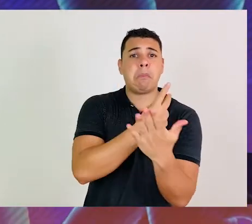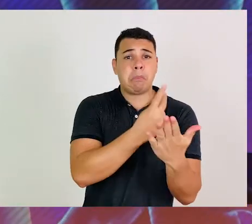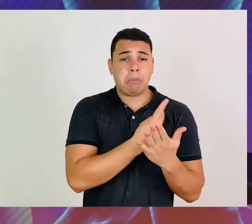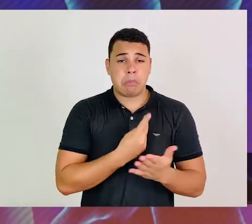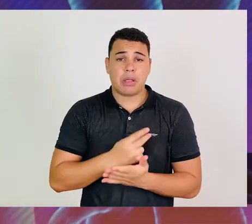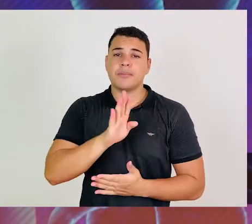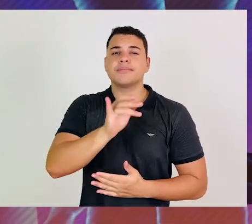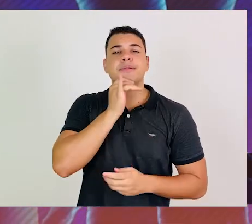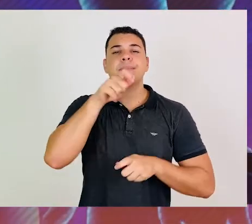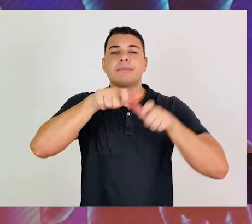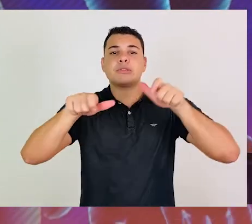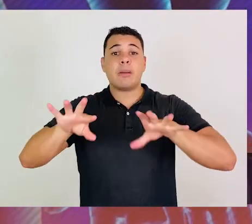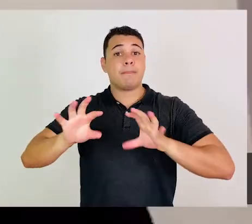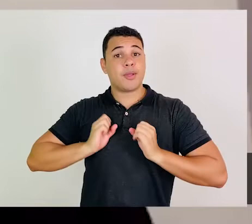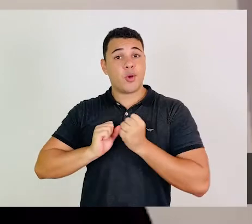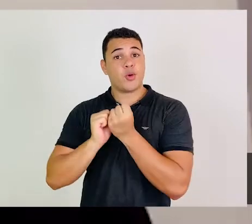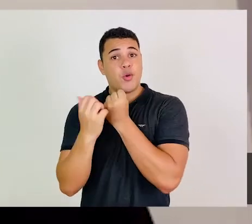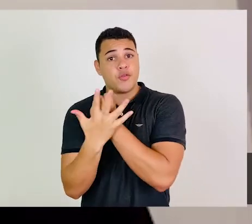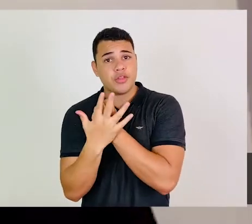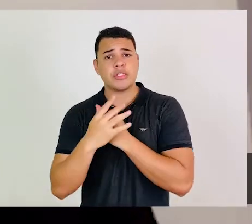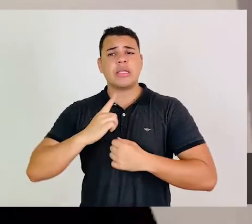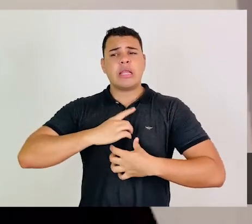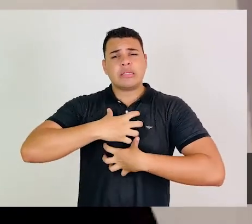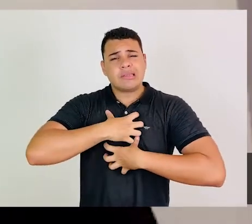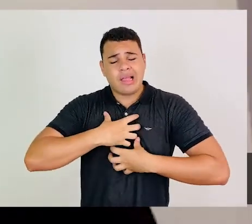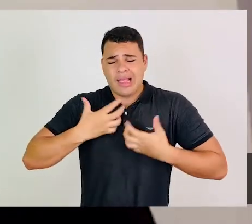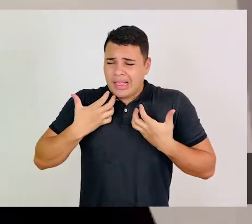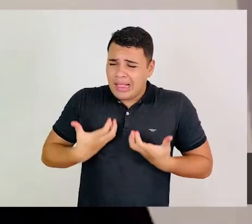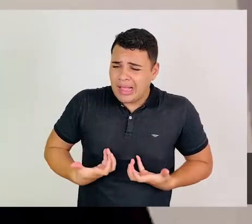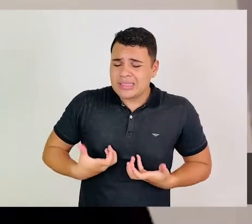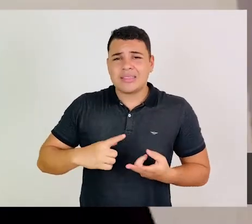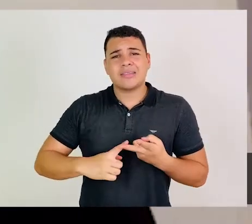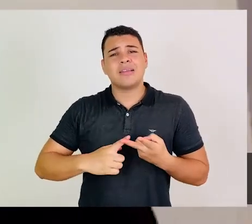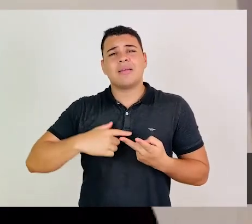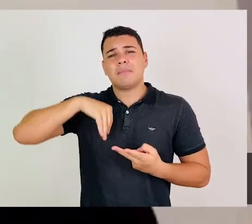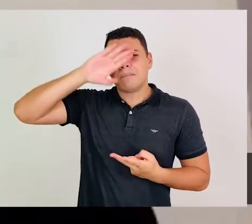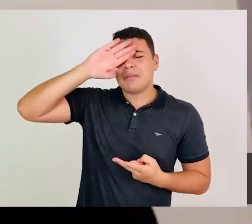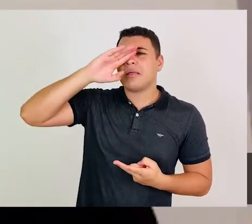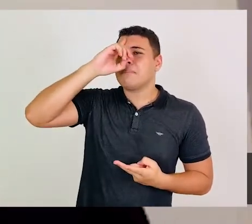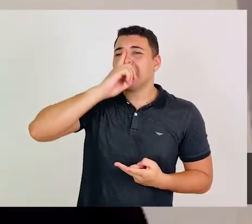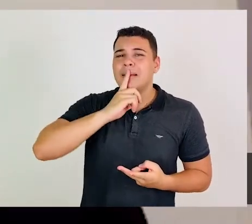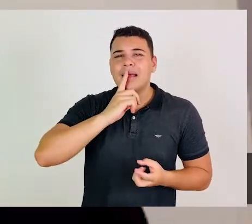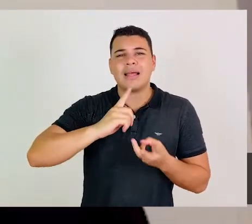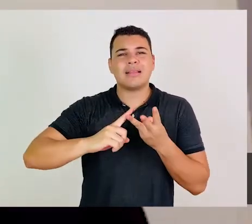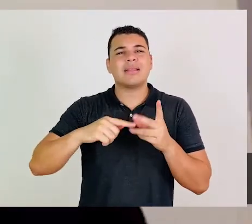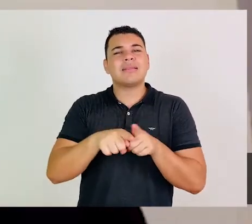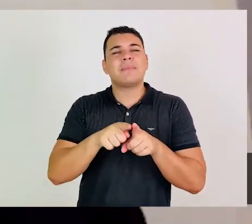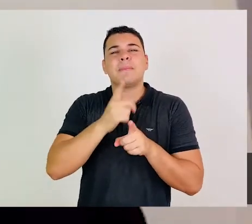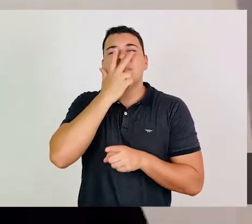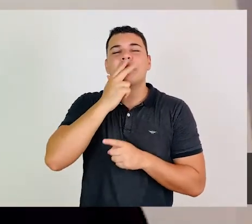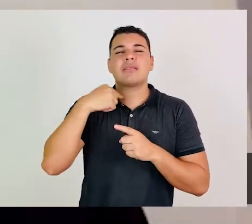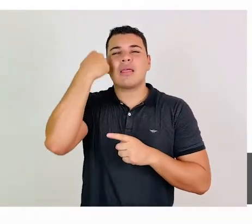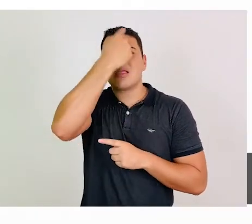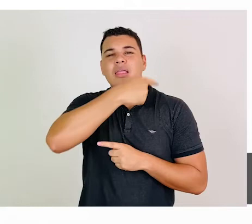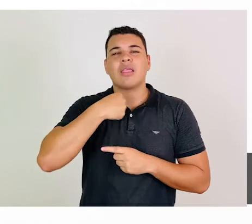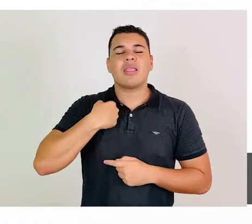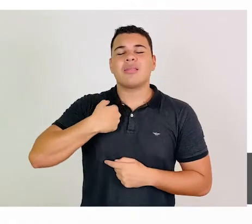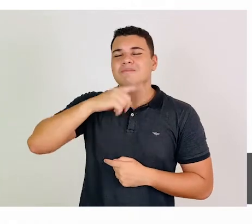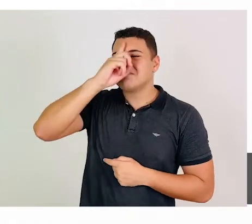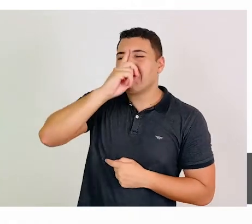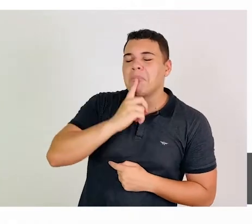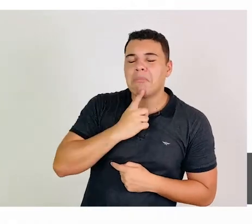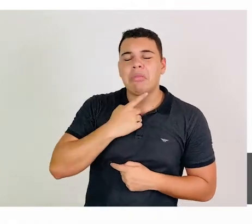Covid-19, é muito importante descartar. Então, se o paciente pós-Covid-19 tem